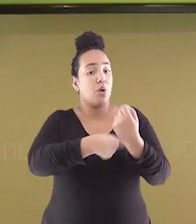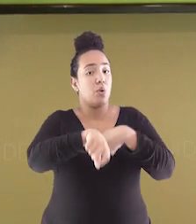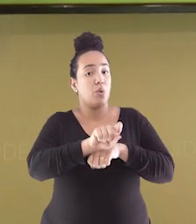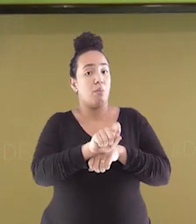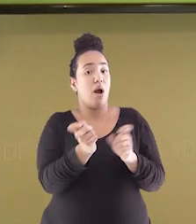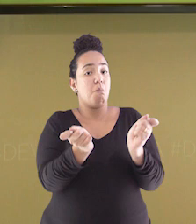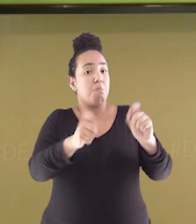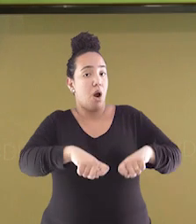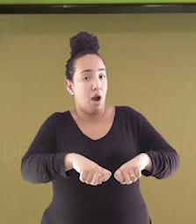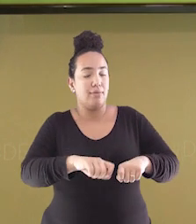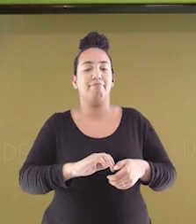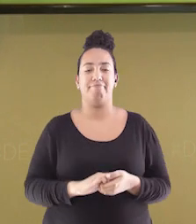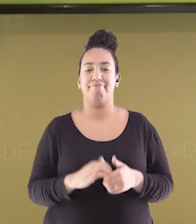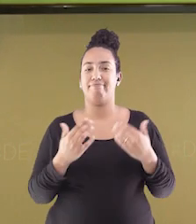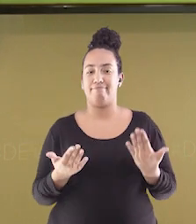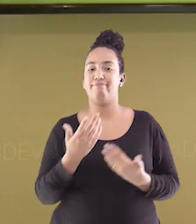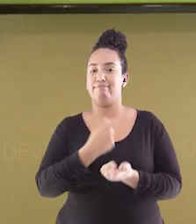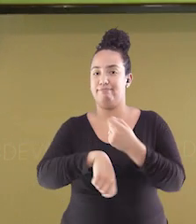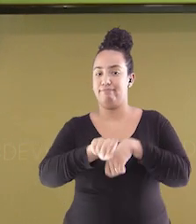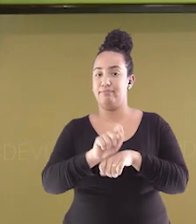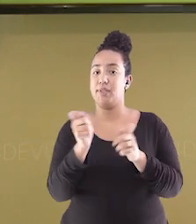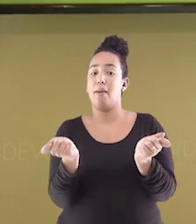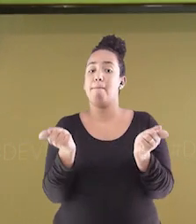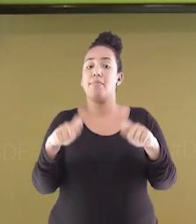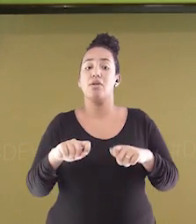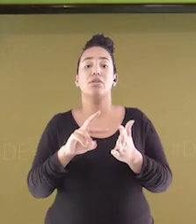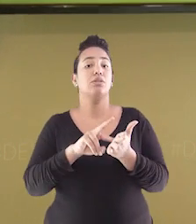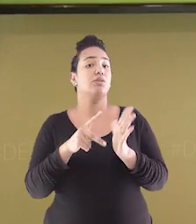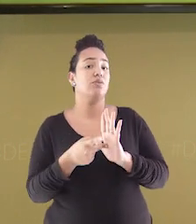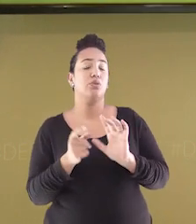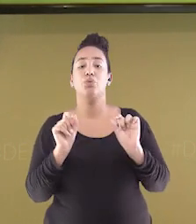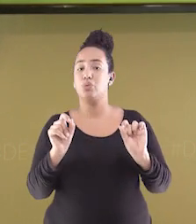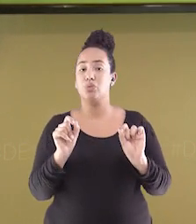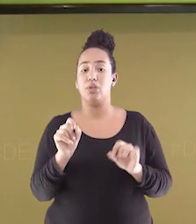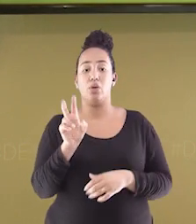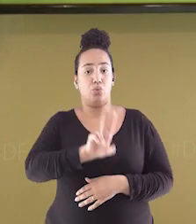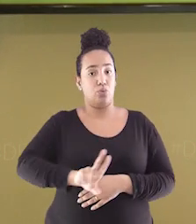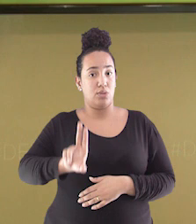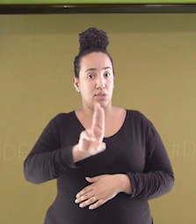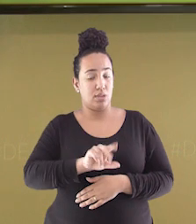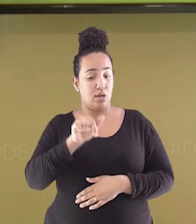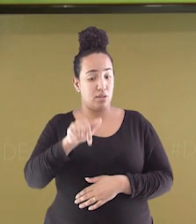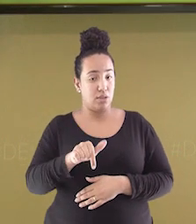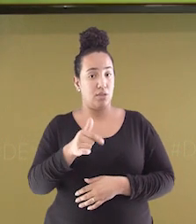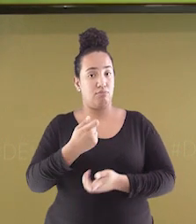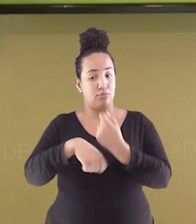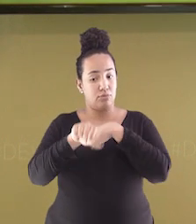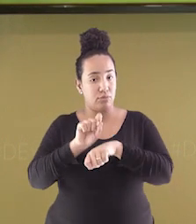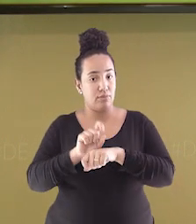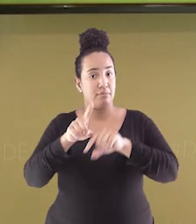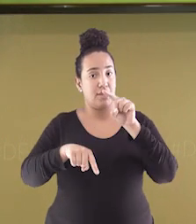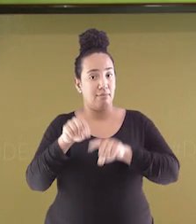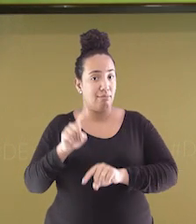Sendo assim, potencial econômico nada mais é que fazer uso cauteloso e